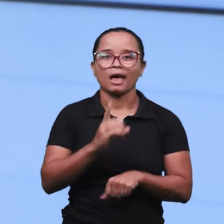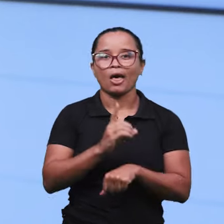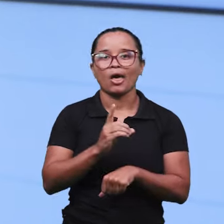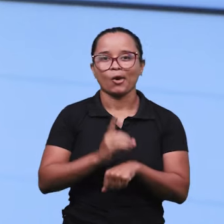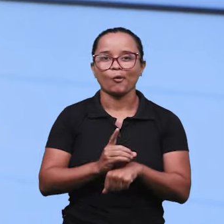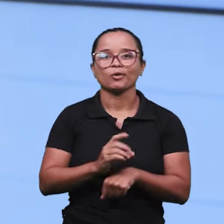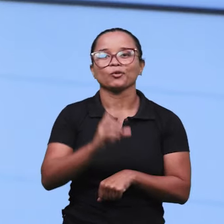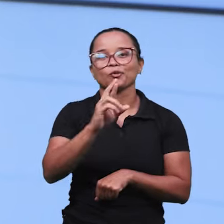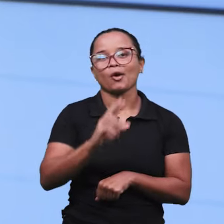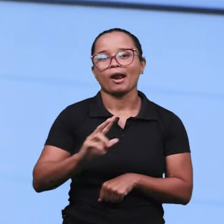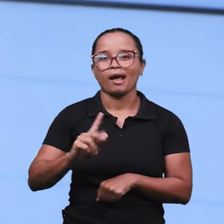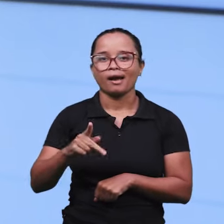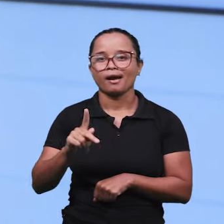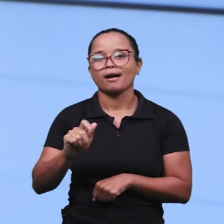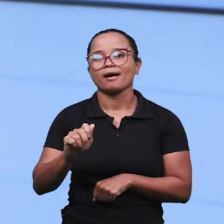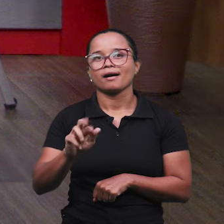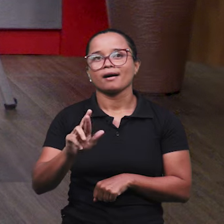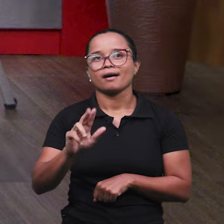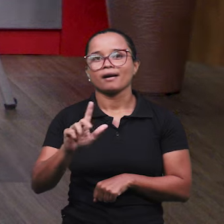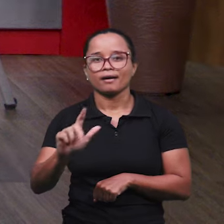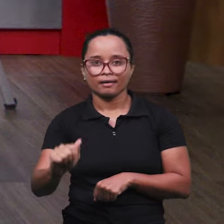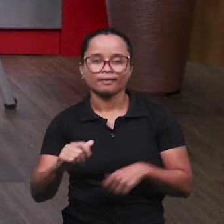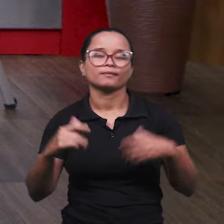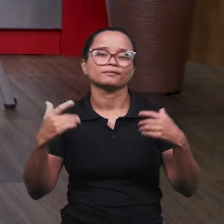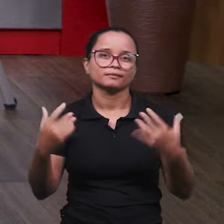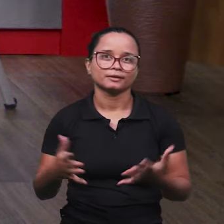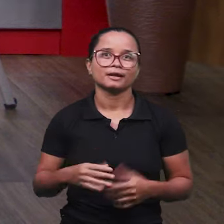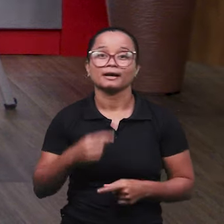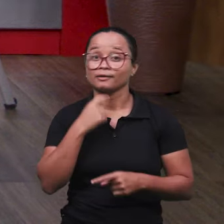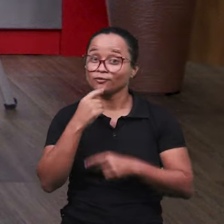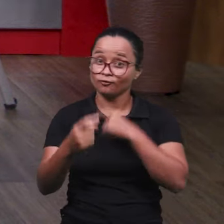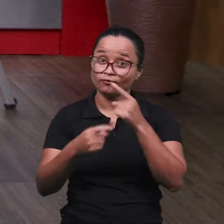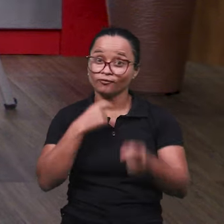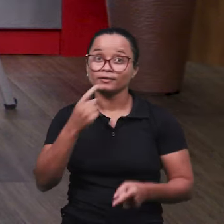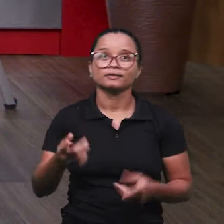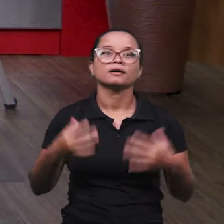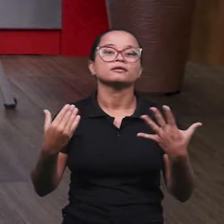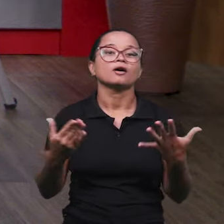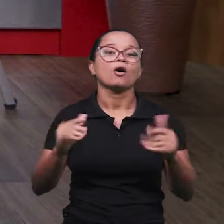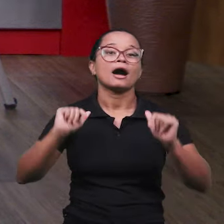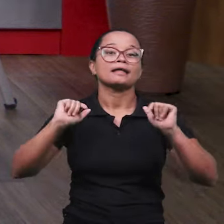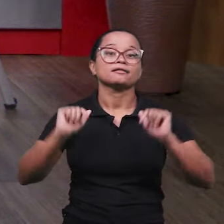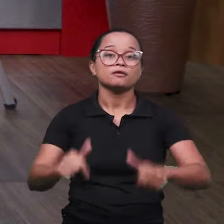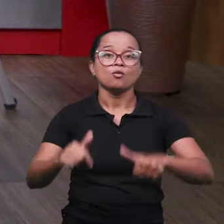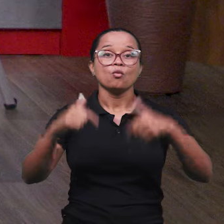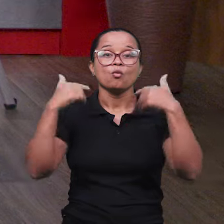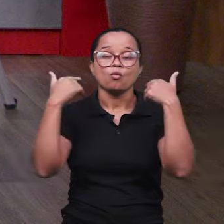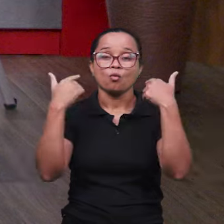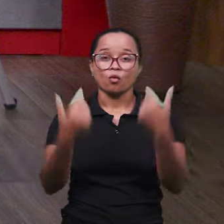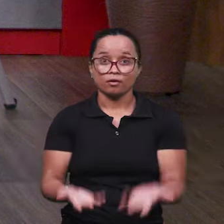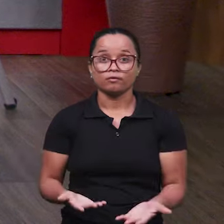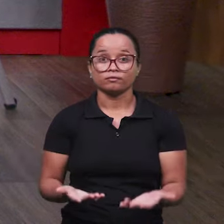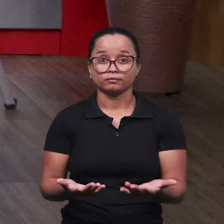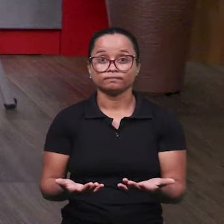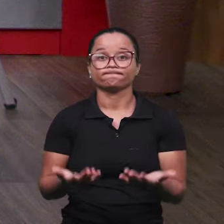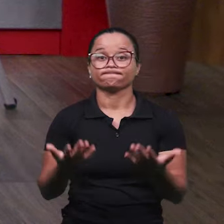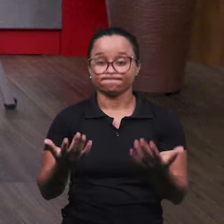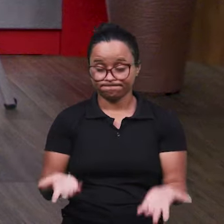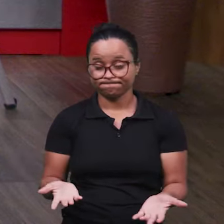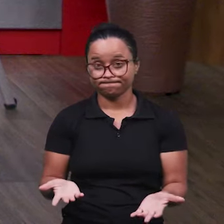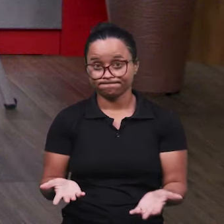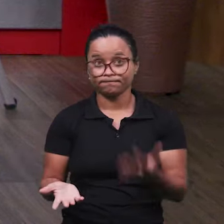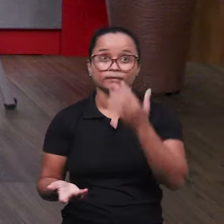vai nos explicar até melhor. Exatamente. Essa é até uma das nossas dúvidas, né, doutora Carla, o que fazer na situação do chamado limbo